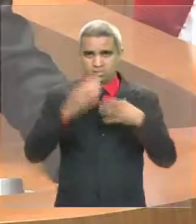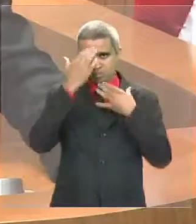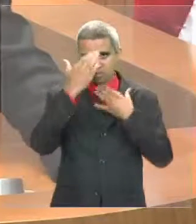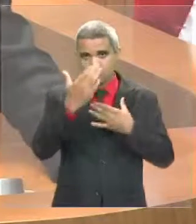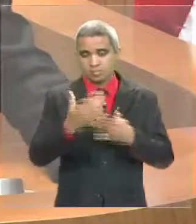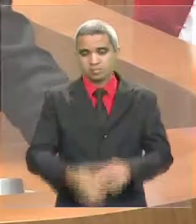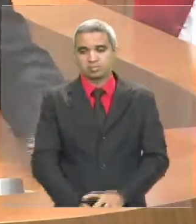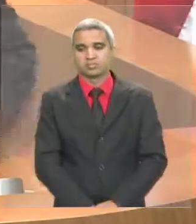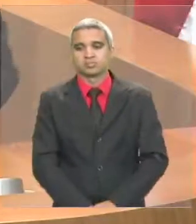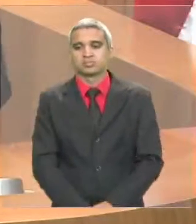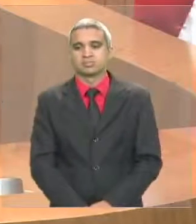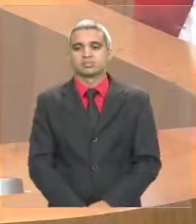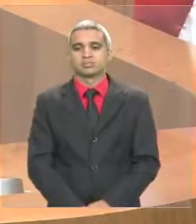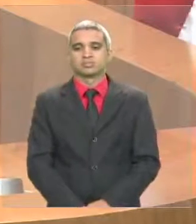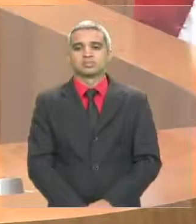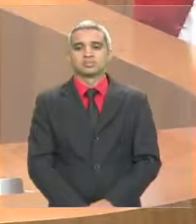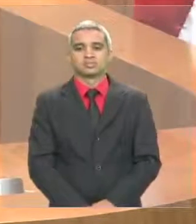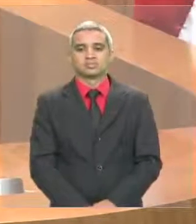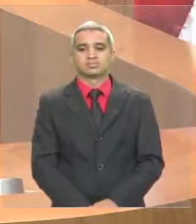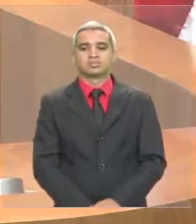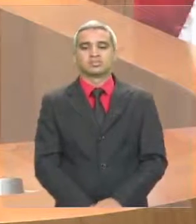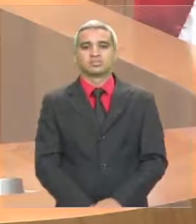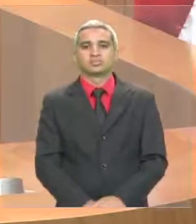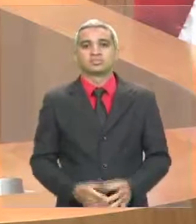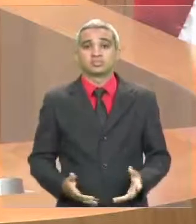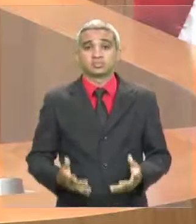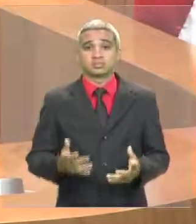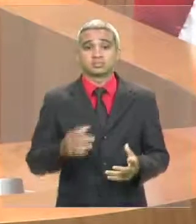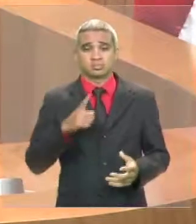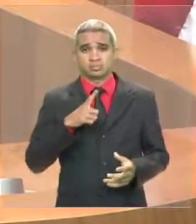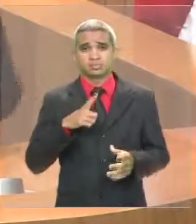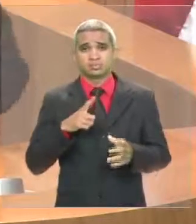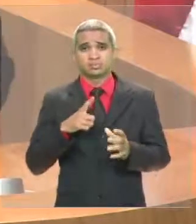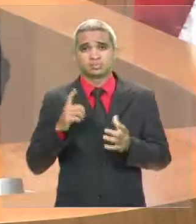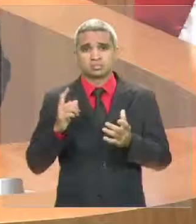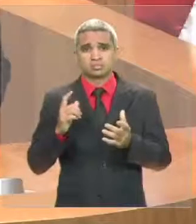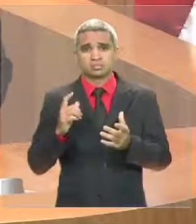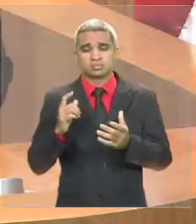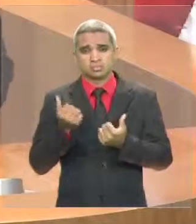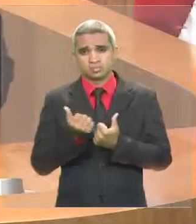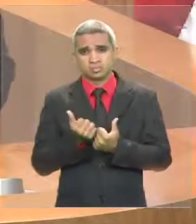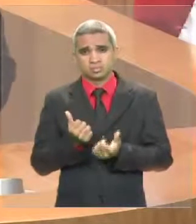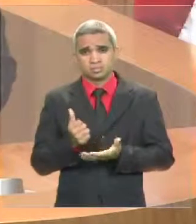Estão concluindo. Além dessas ações voltadas para os policiais militares e policiais civis,